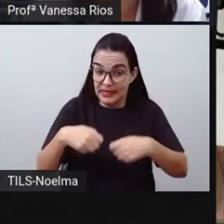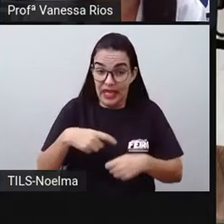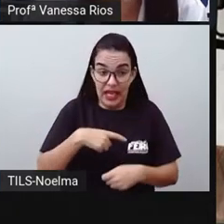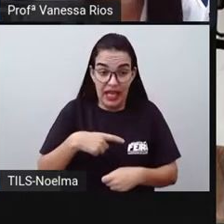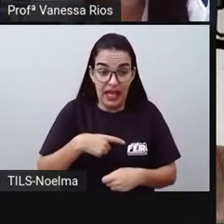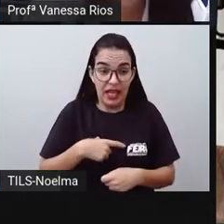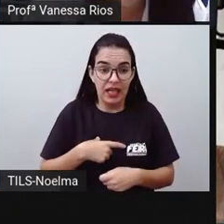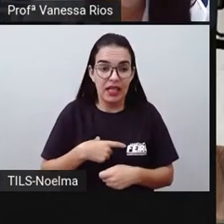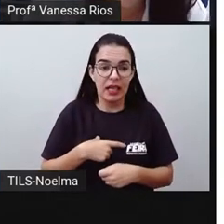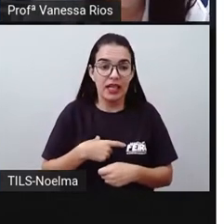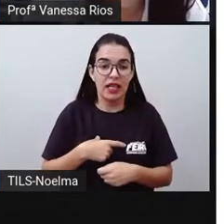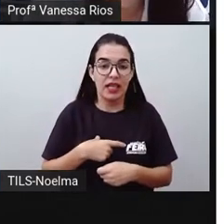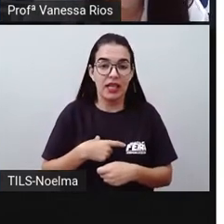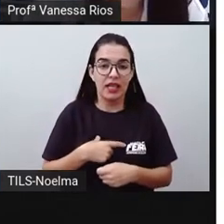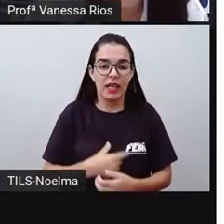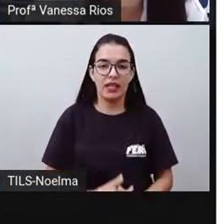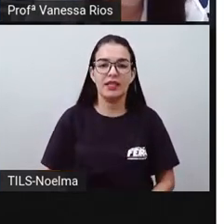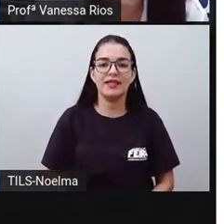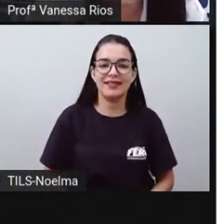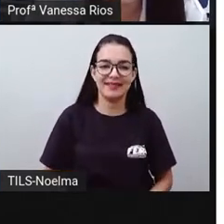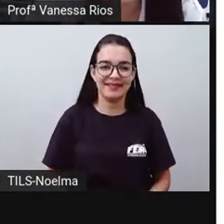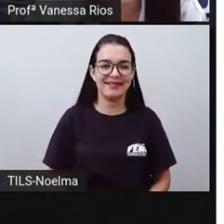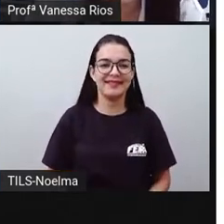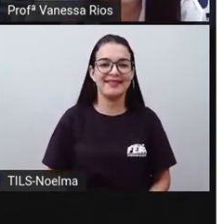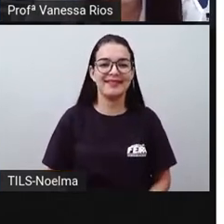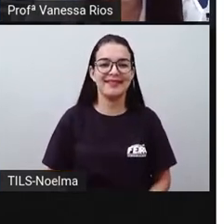É o contrário. Deixa eu voltar.